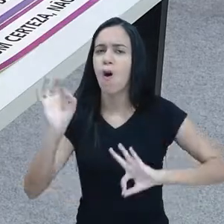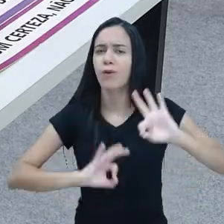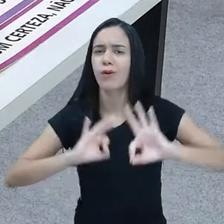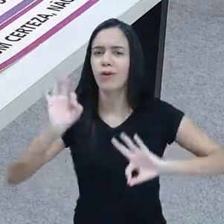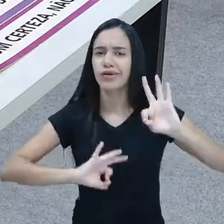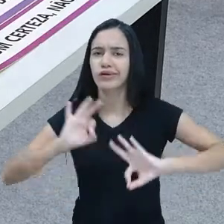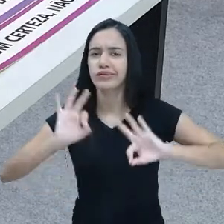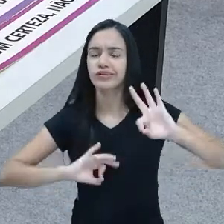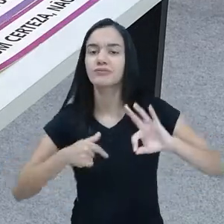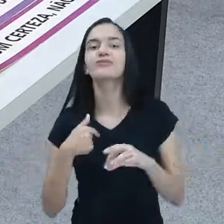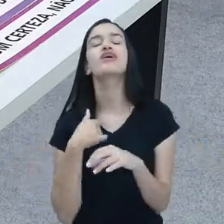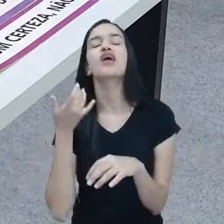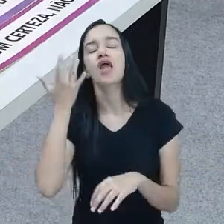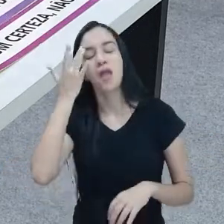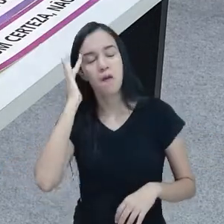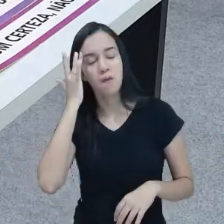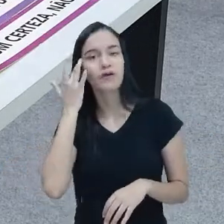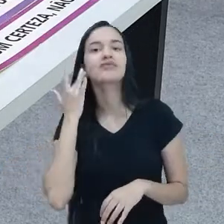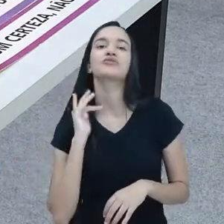Eu acho que sim. Hum.